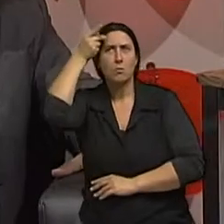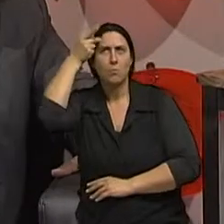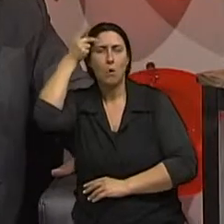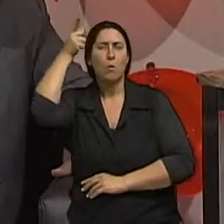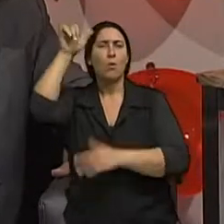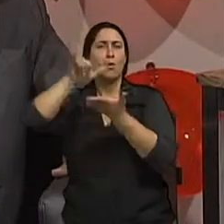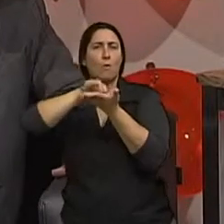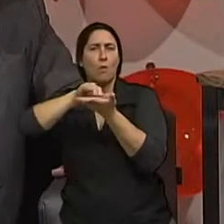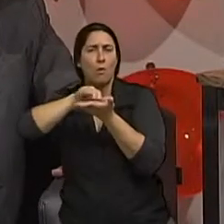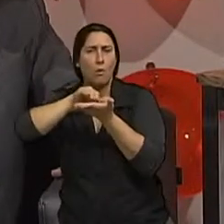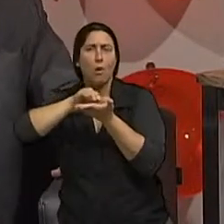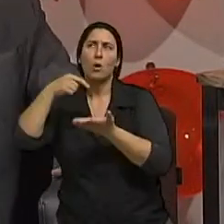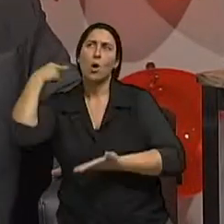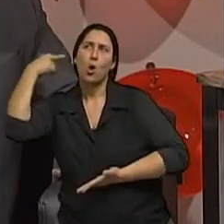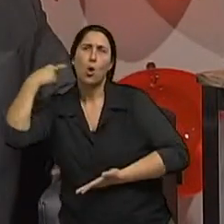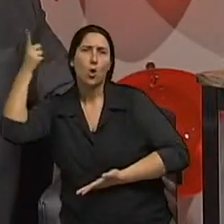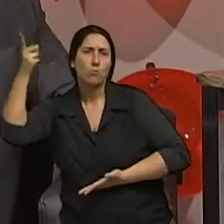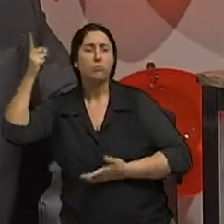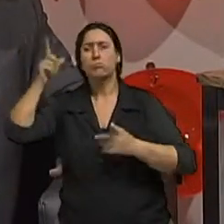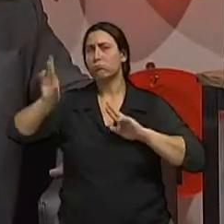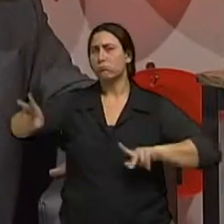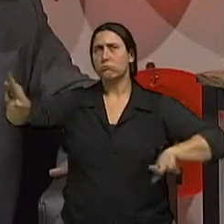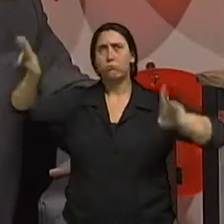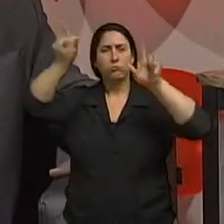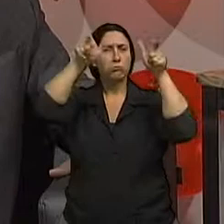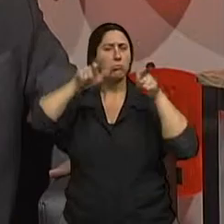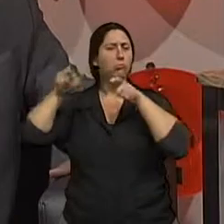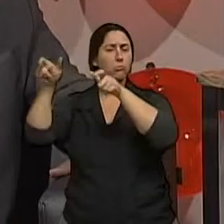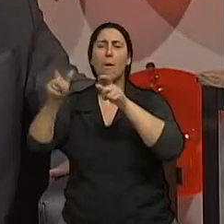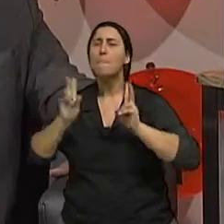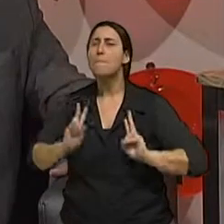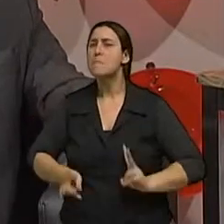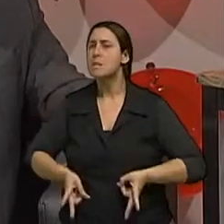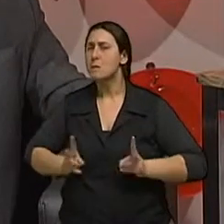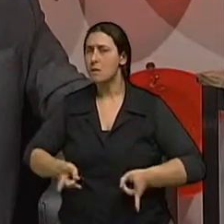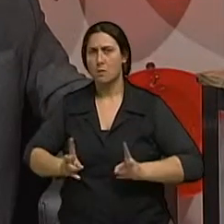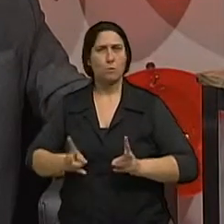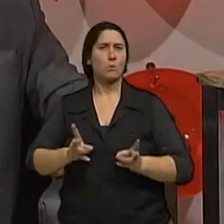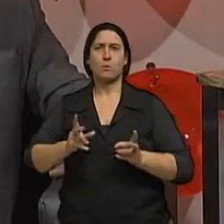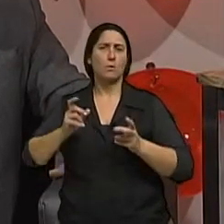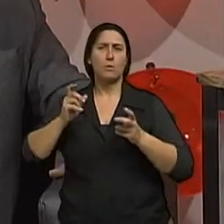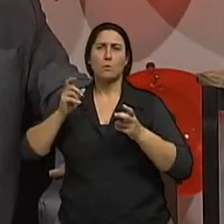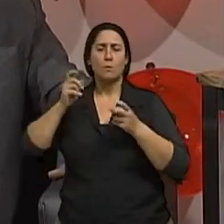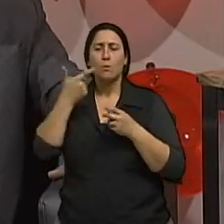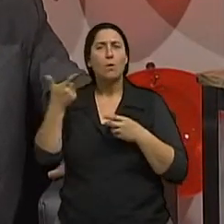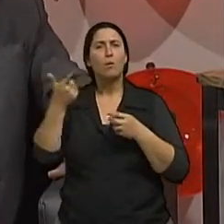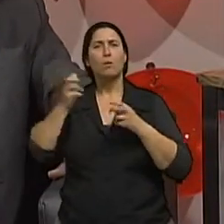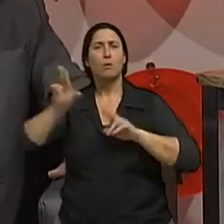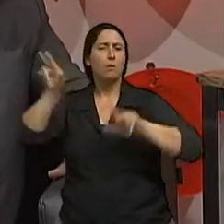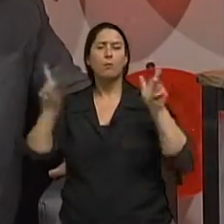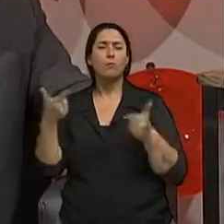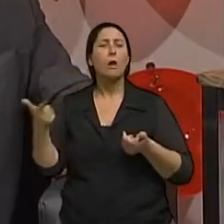York é feito em Londres não existe diferença nenhuma o que acontecia 20 anos atrás em que para se ter um